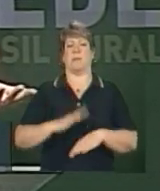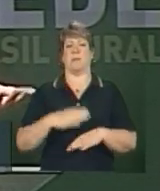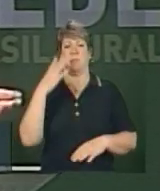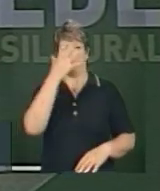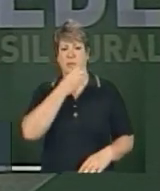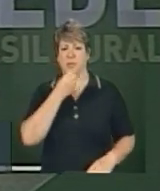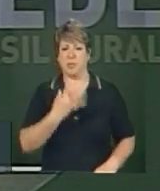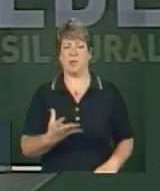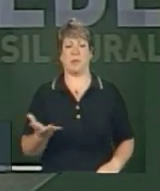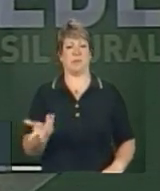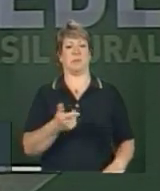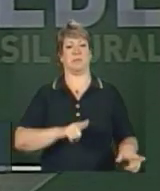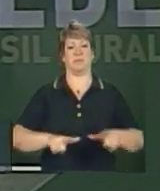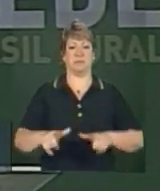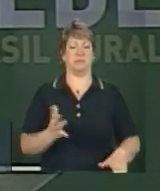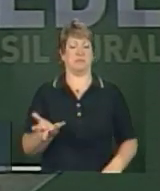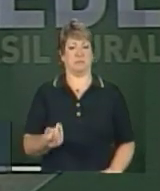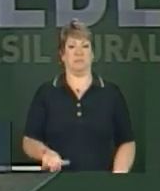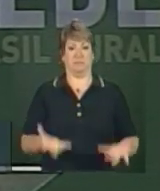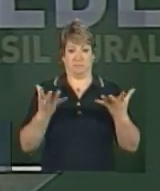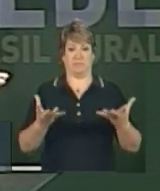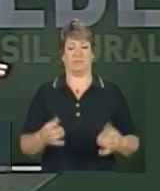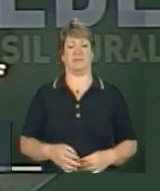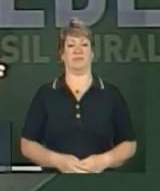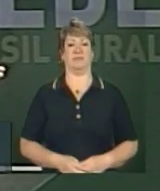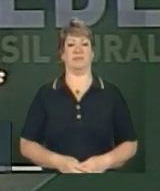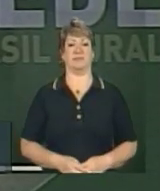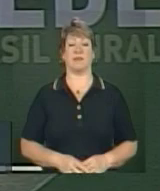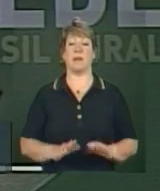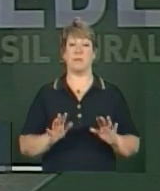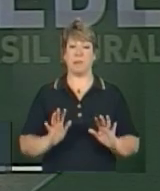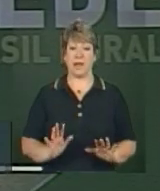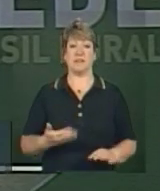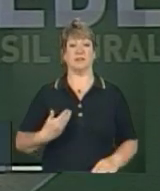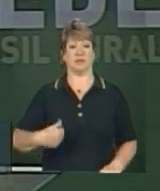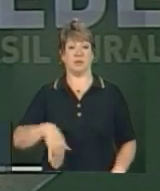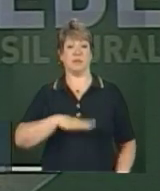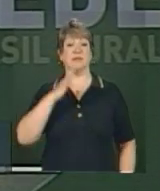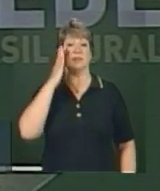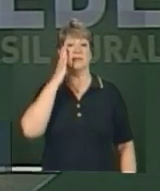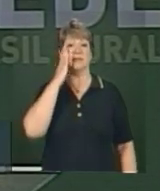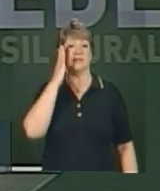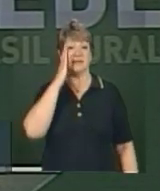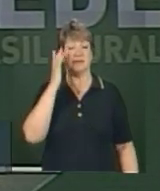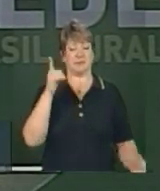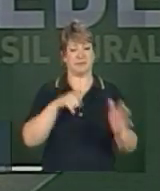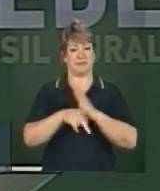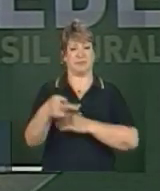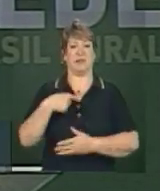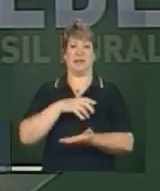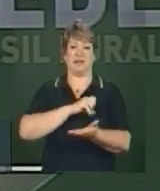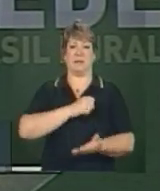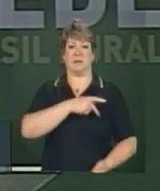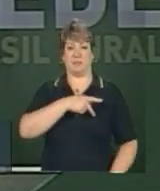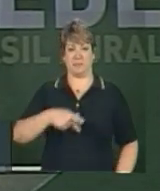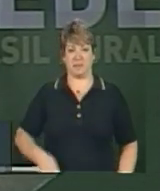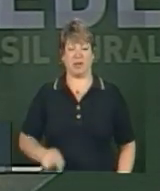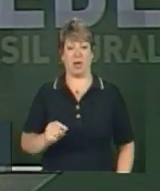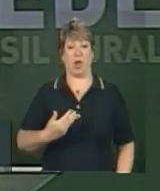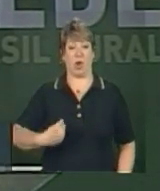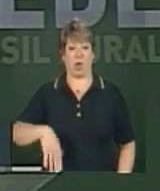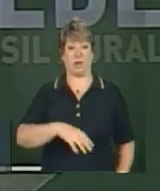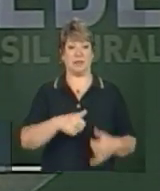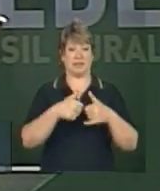dinâmico, ainda mais viçoso. Mas sabemos, minha querida presidenta, que estamos